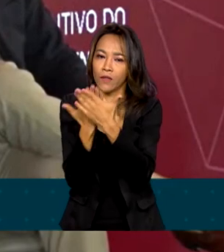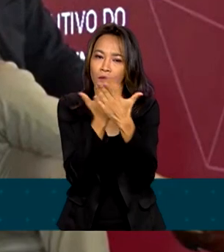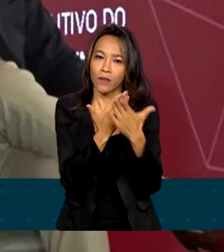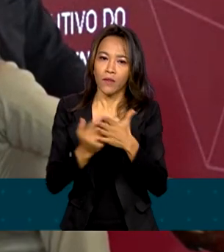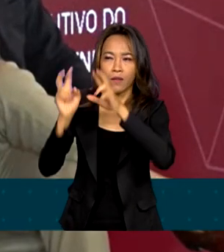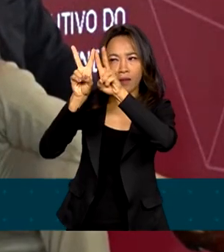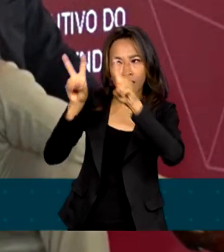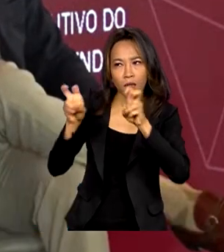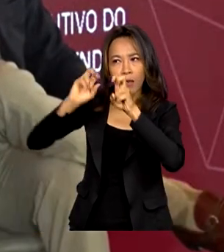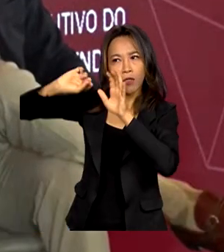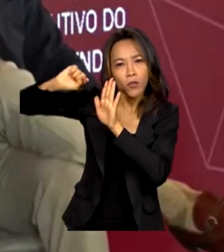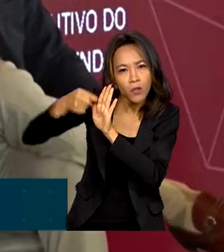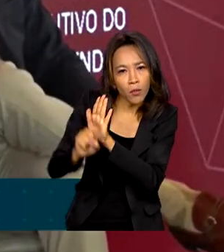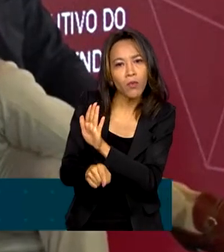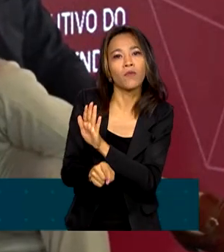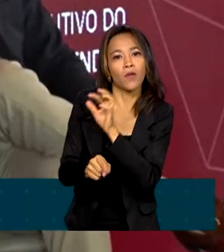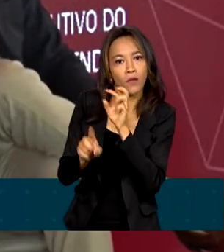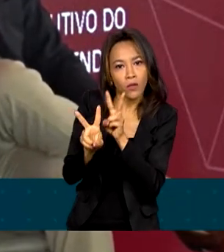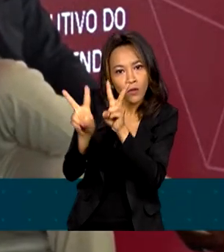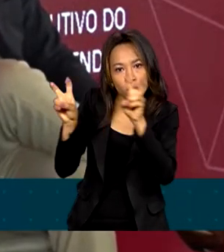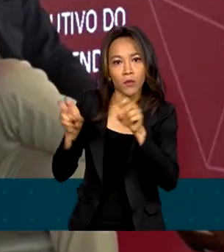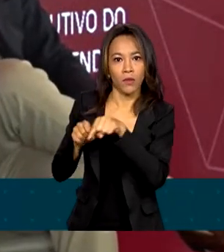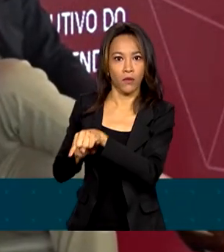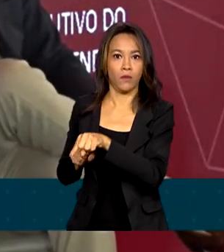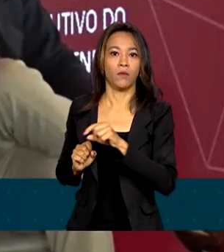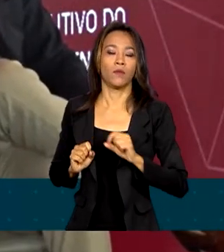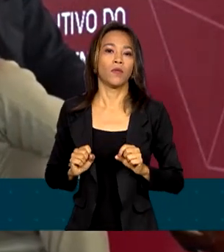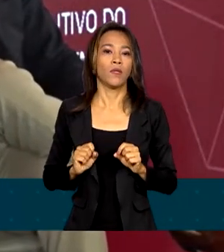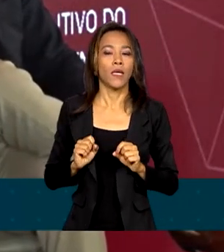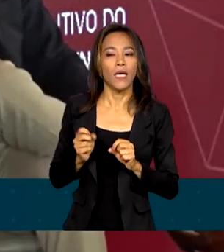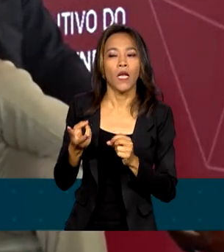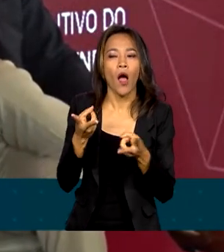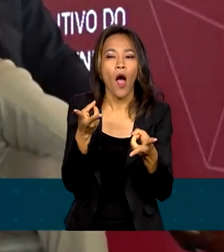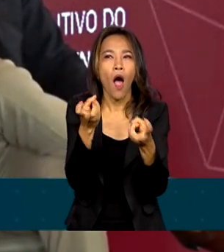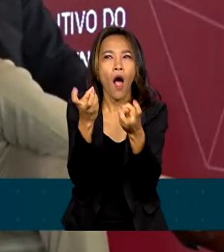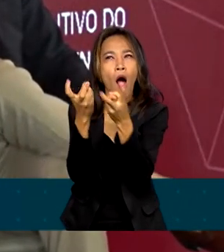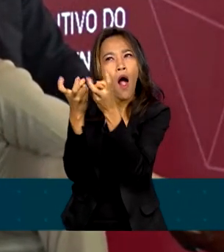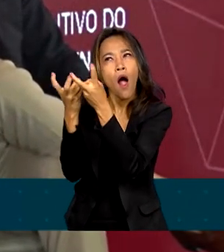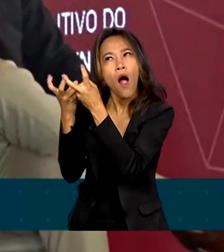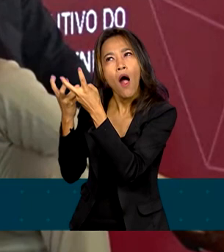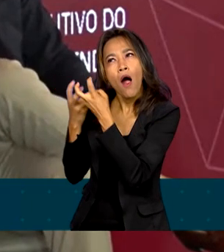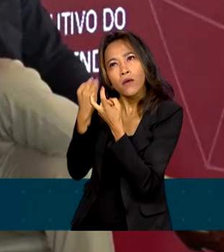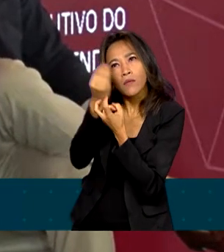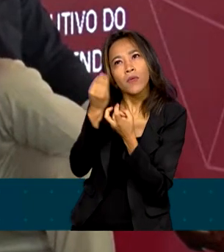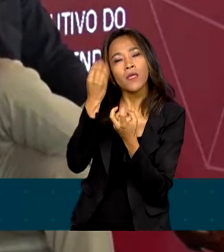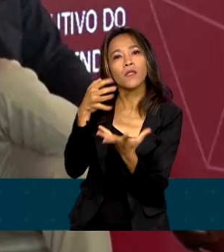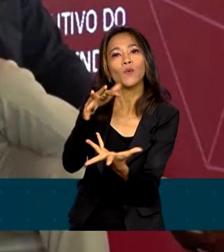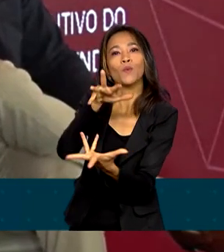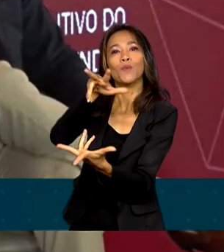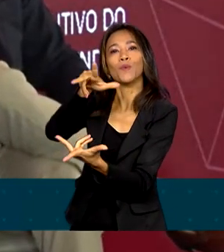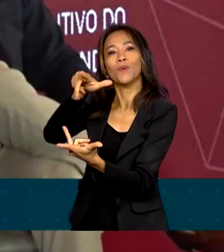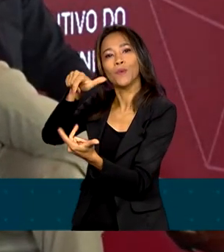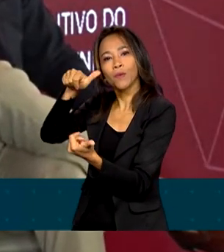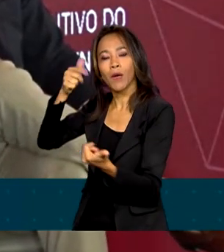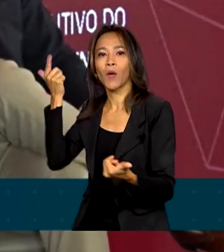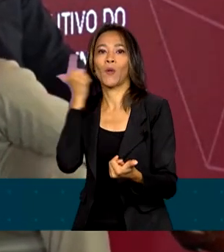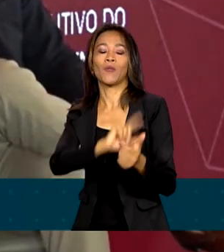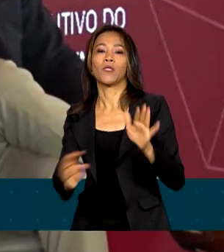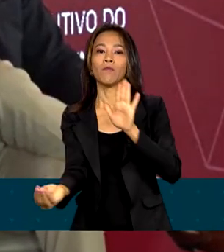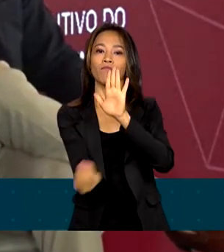a fundo esses temas. Colheu ali experiências do mundo todo antes de chegar num desenho